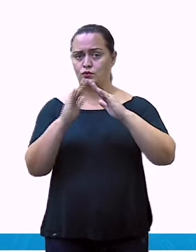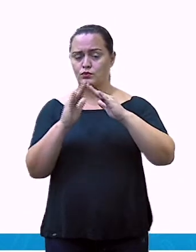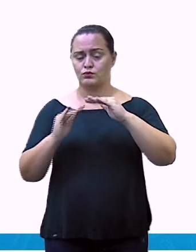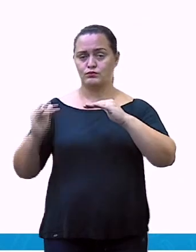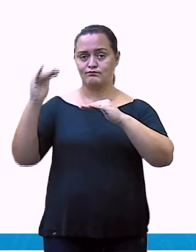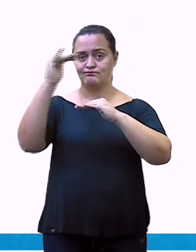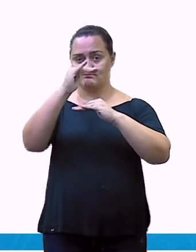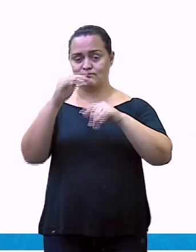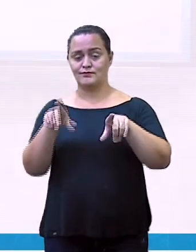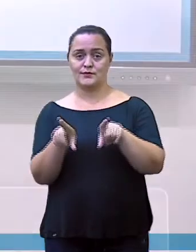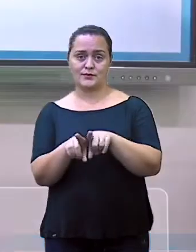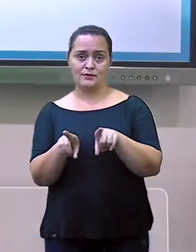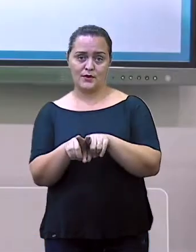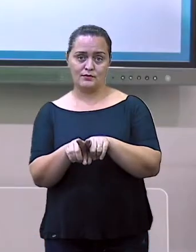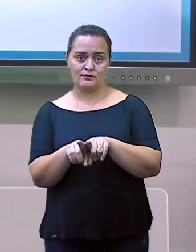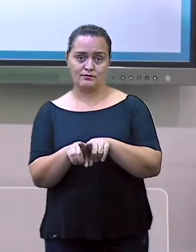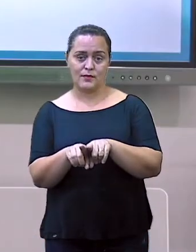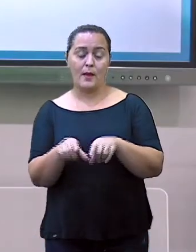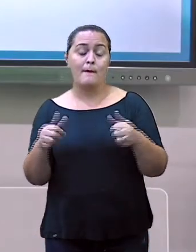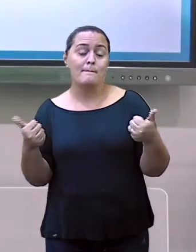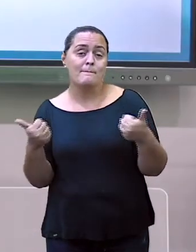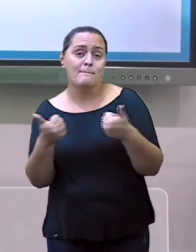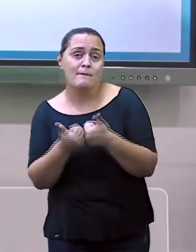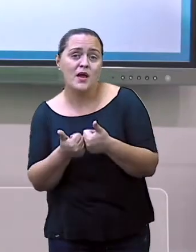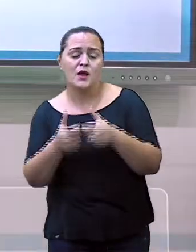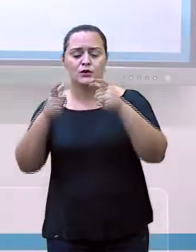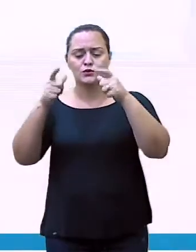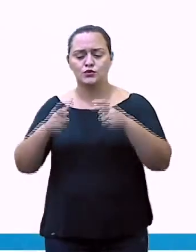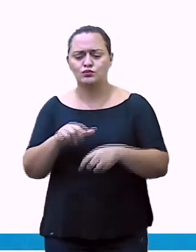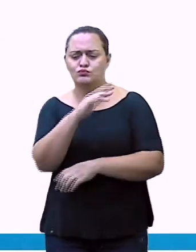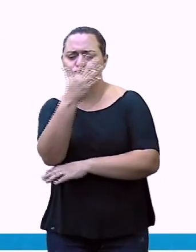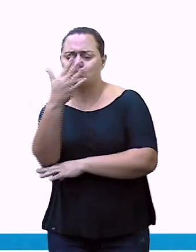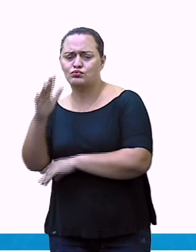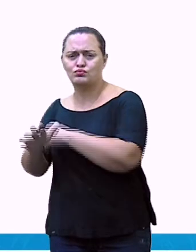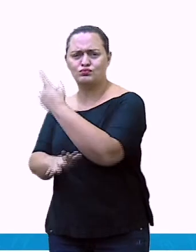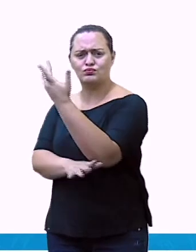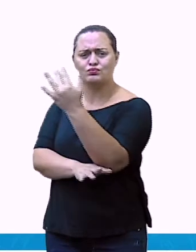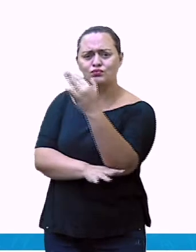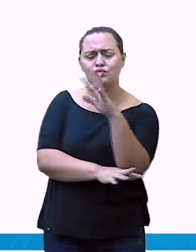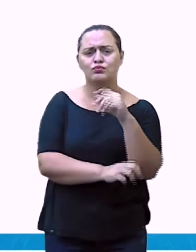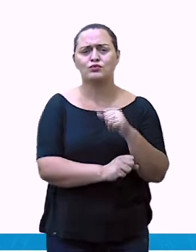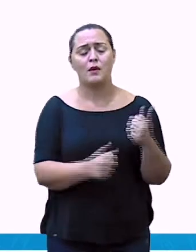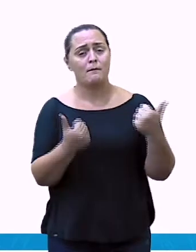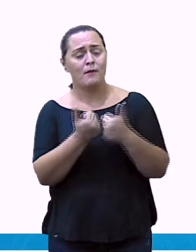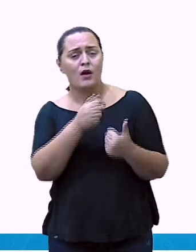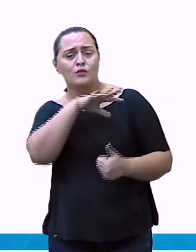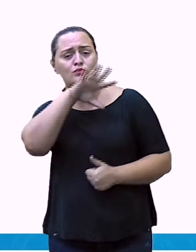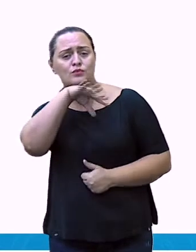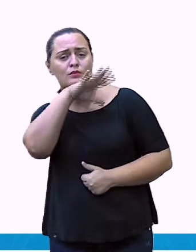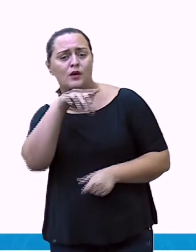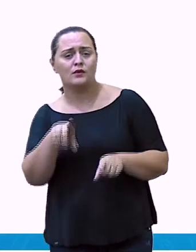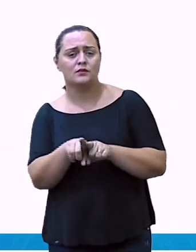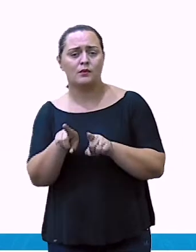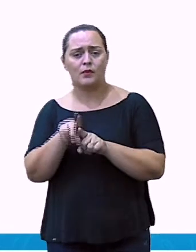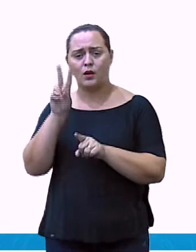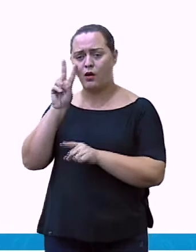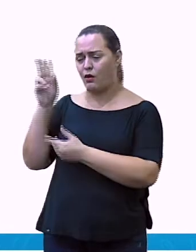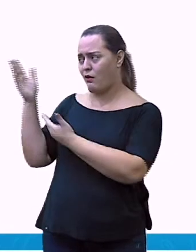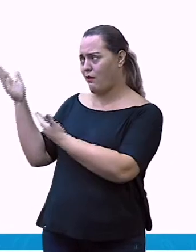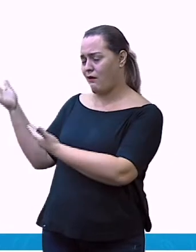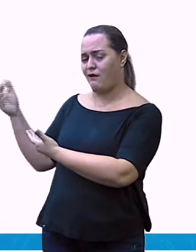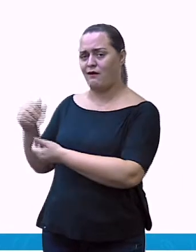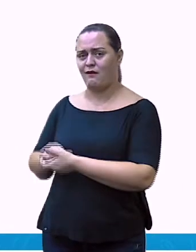pomares e animais. Observem essa casa aqui, no campo, bem de longe, bem no cantinho,